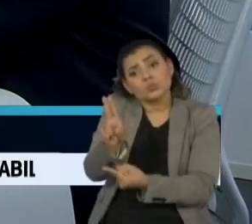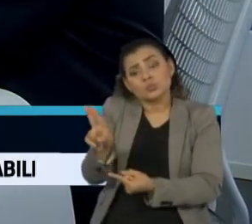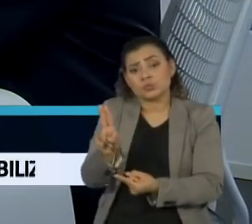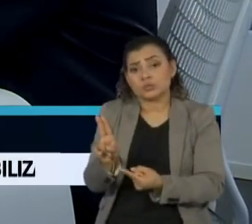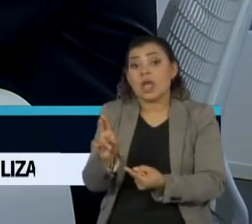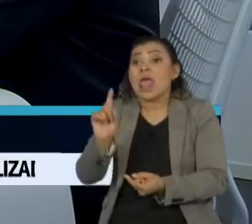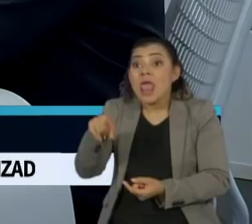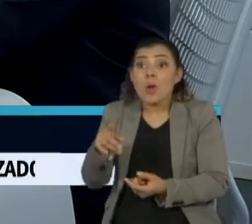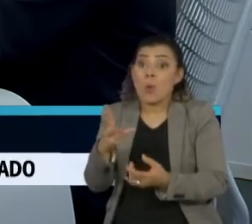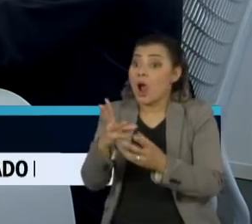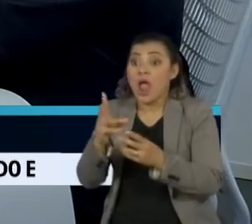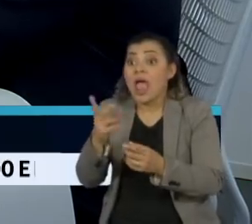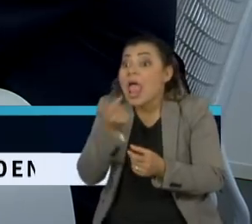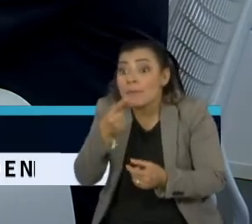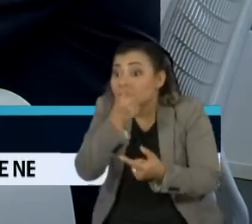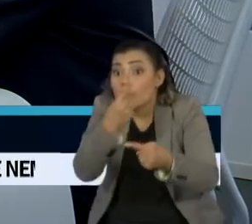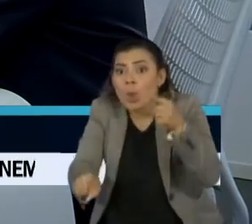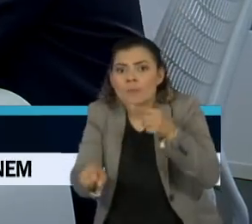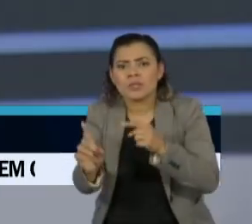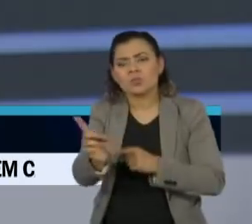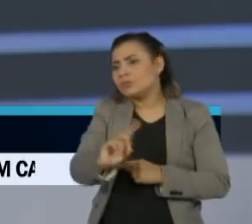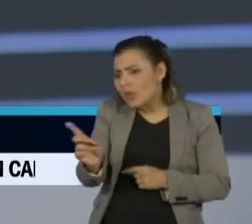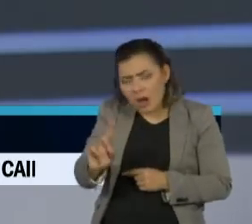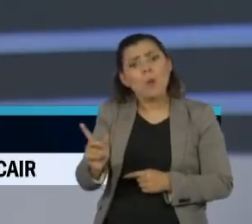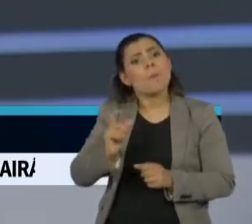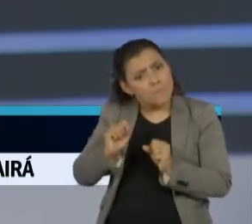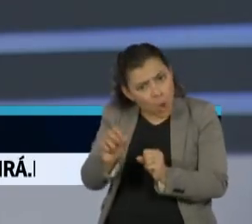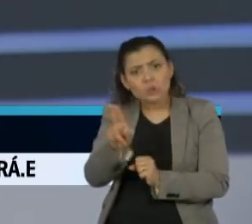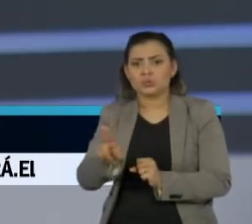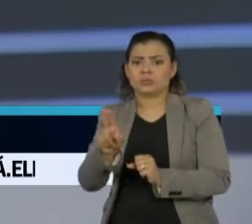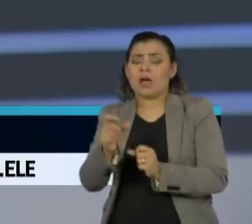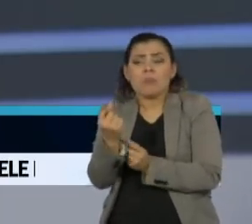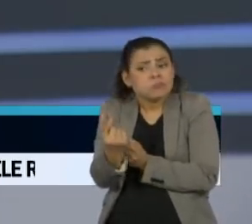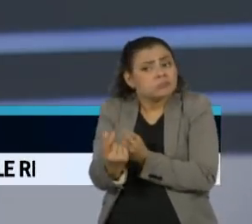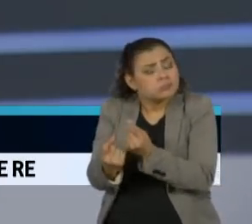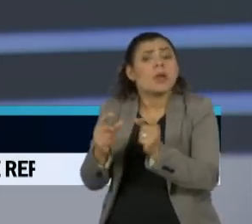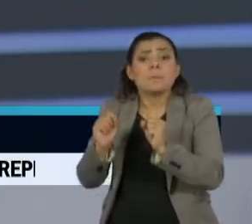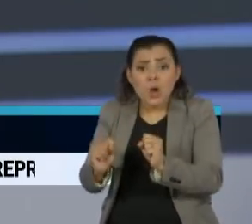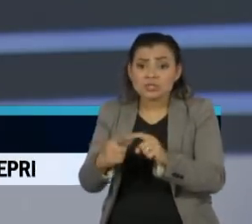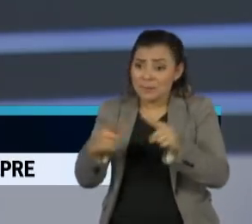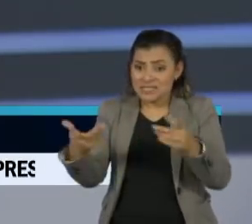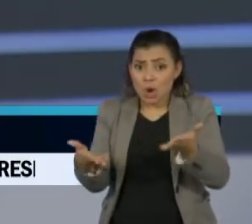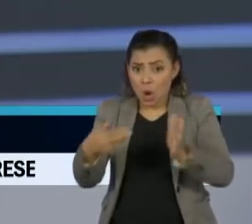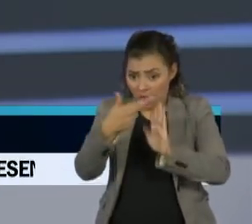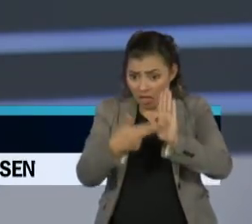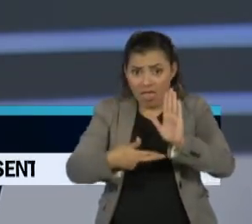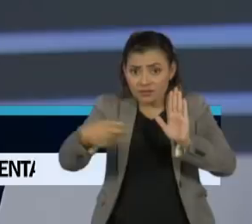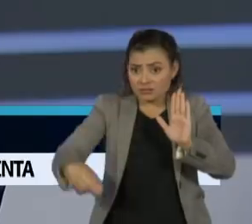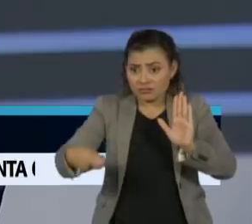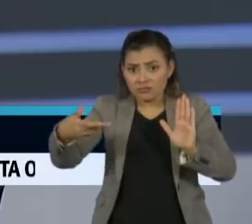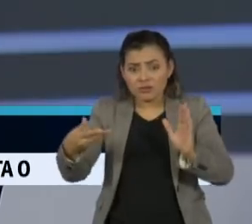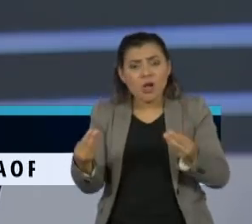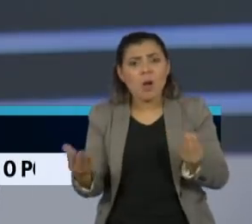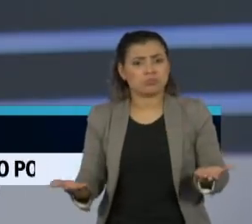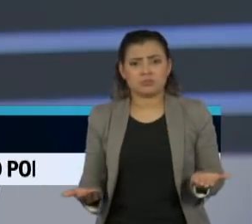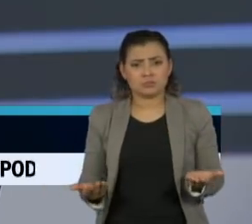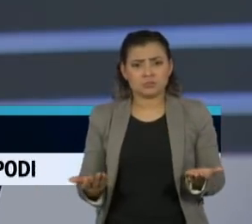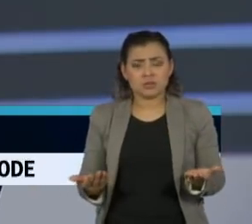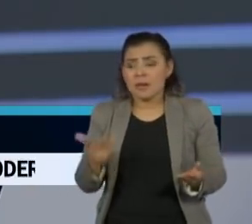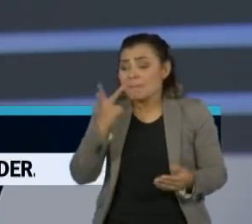remédio banido e não disponível no mercado. O que está se colocando é uma questão que vai além da questão